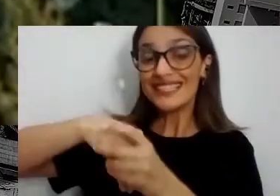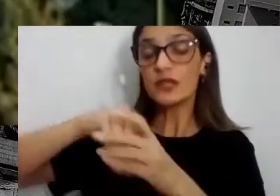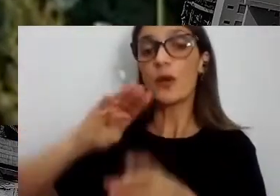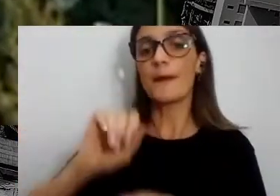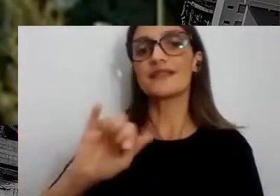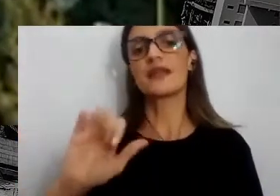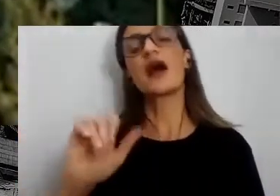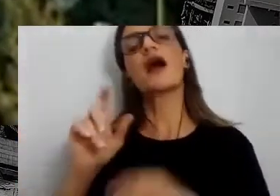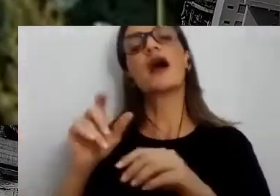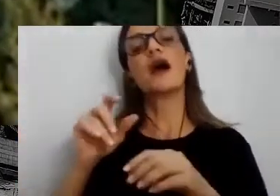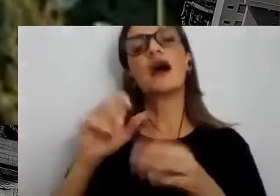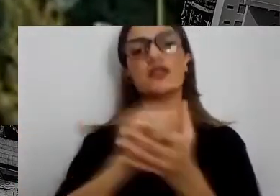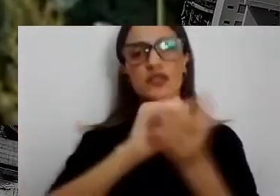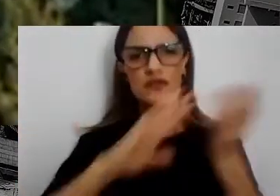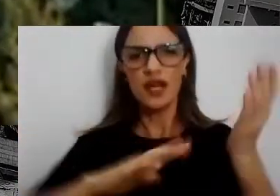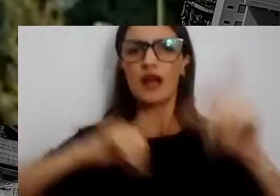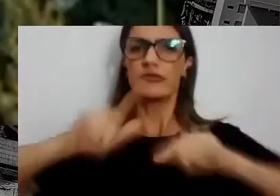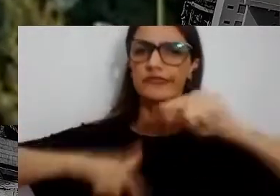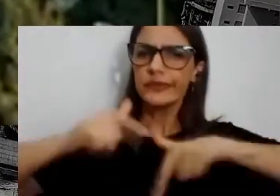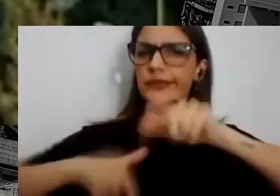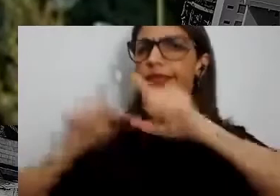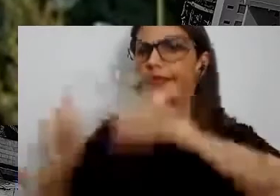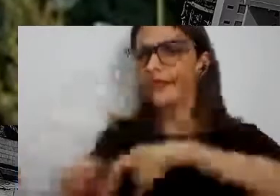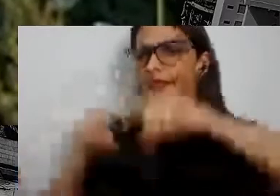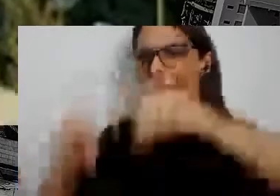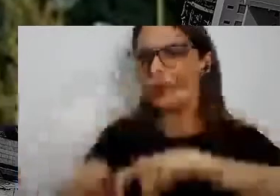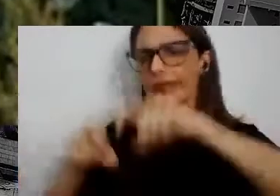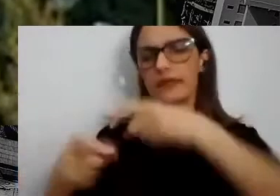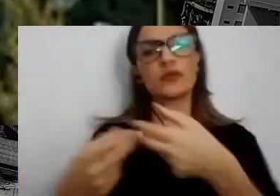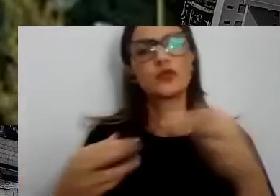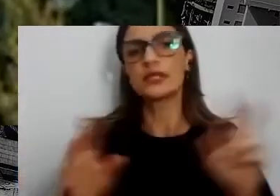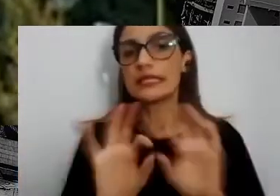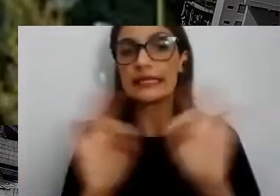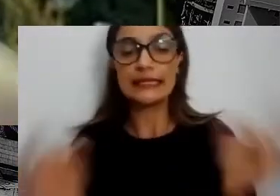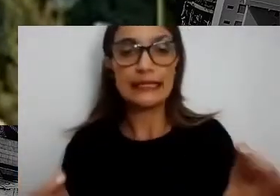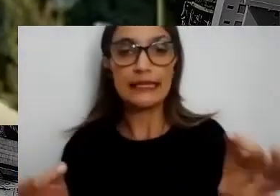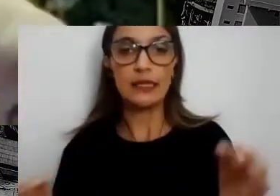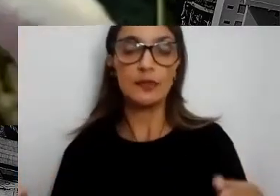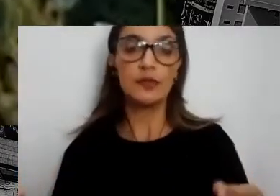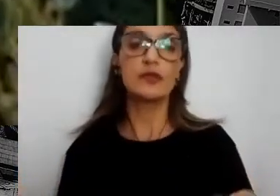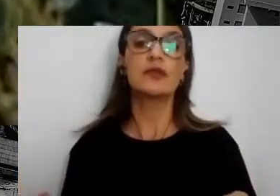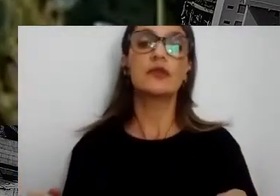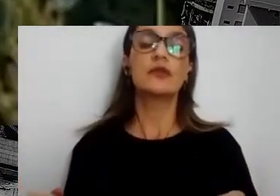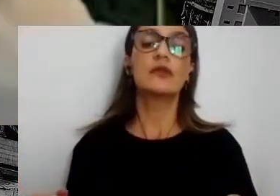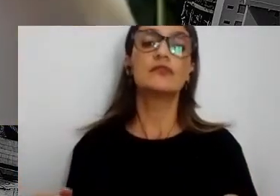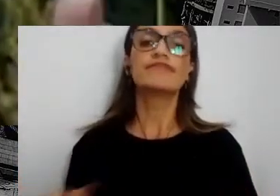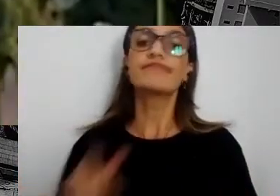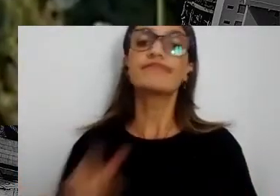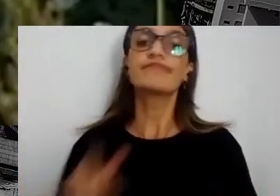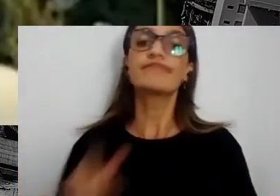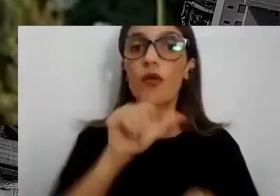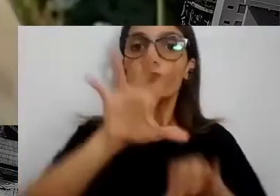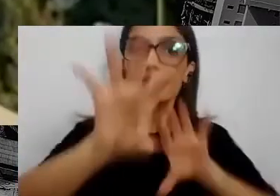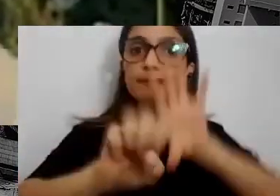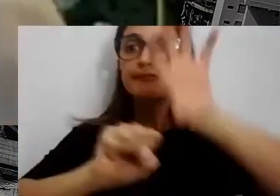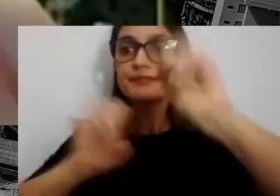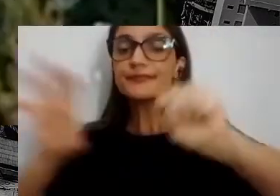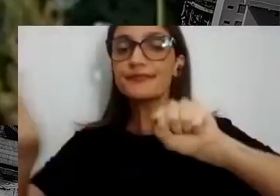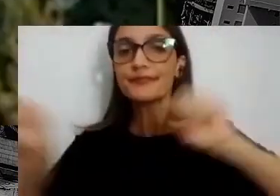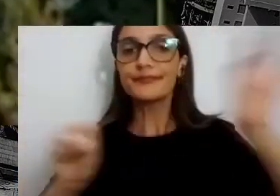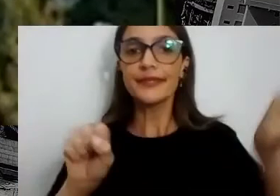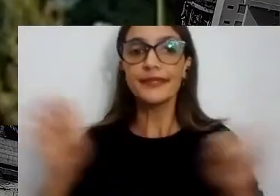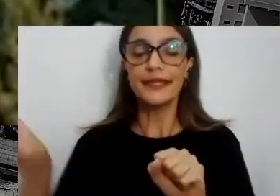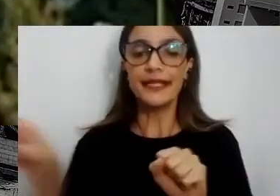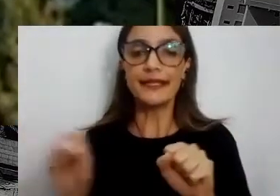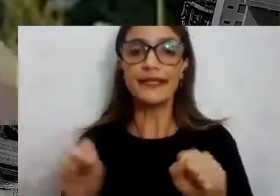empresas, quer dizer, é bem simples, é usar o que a gente chama, a gente capta a água, que a gente faz um trabalho de cada vez diminuir ao máximo